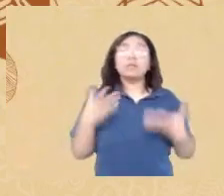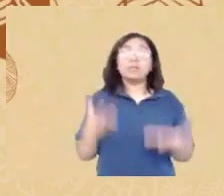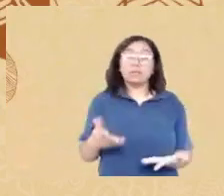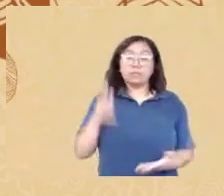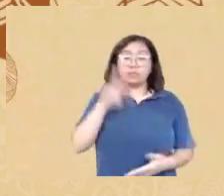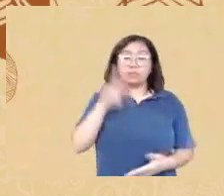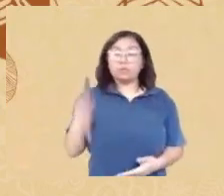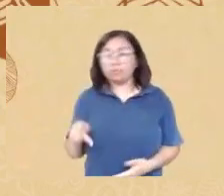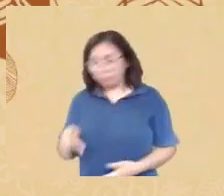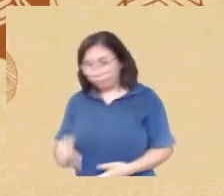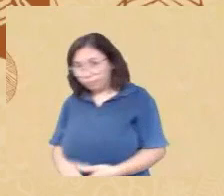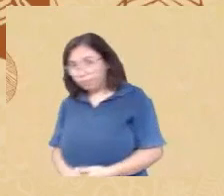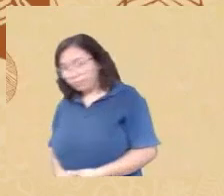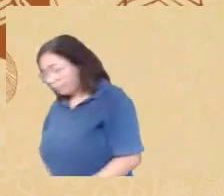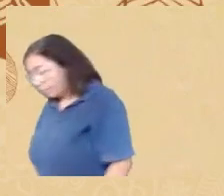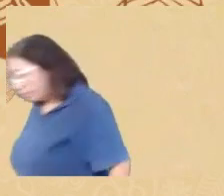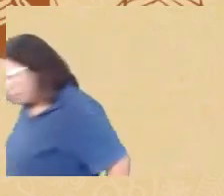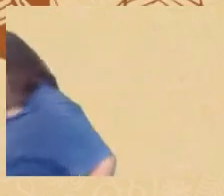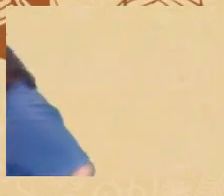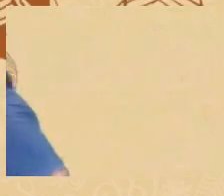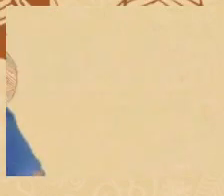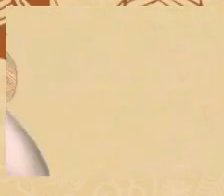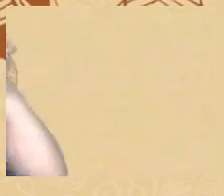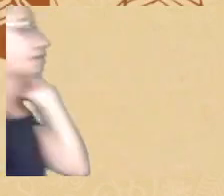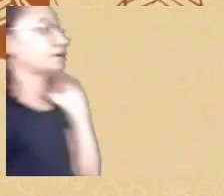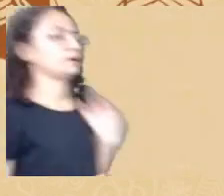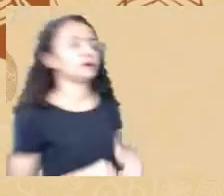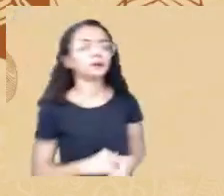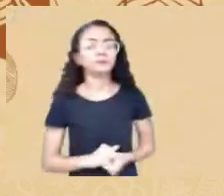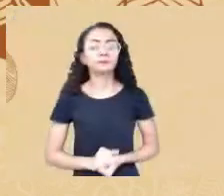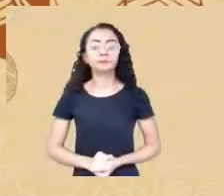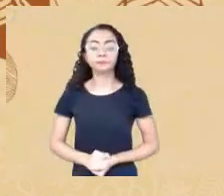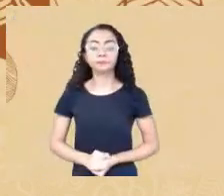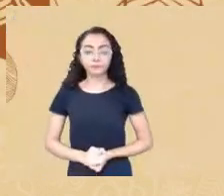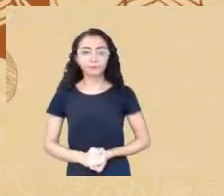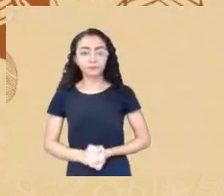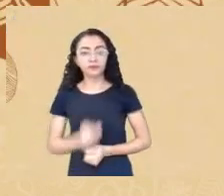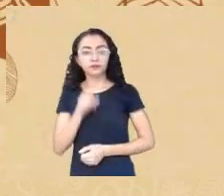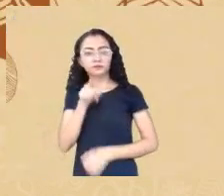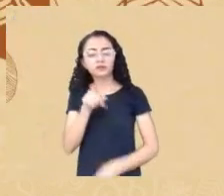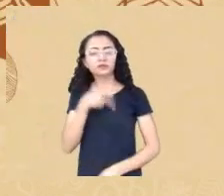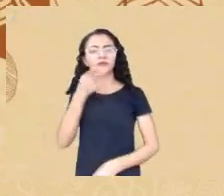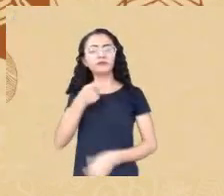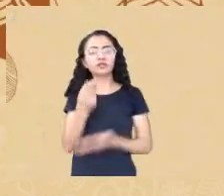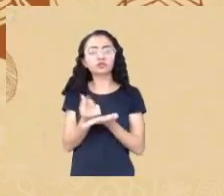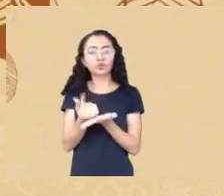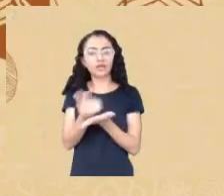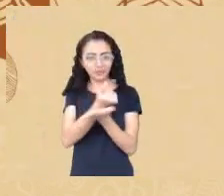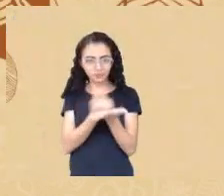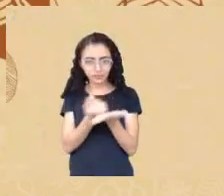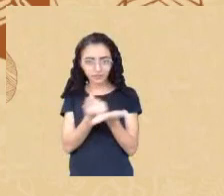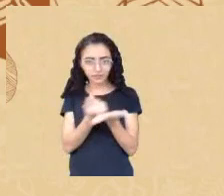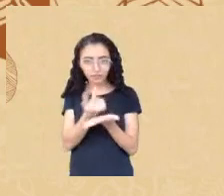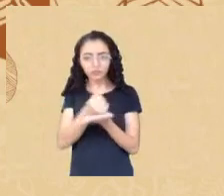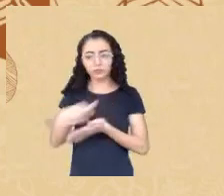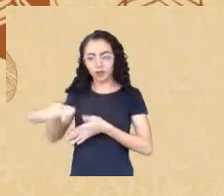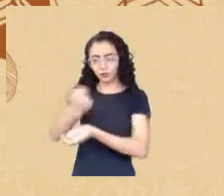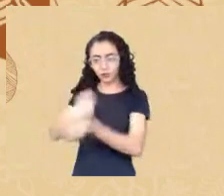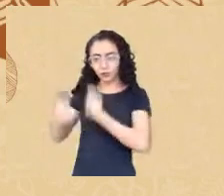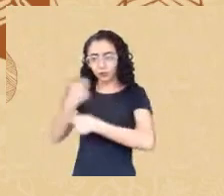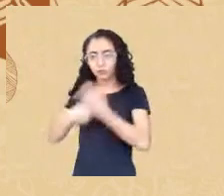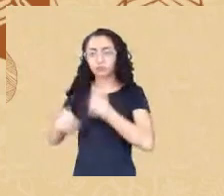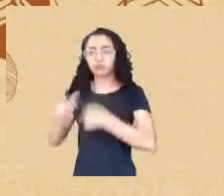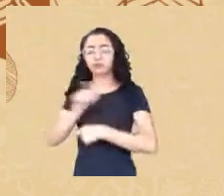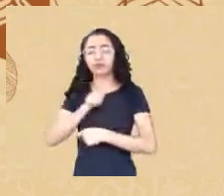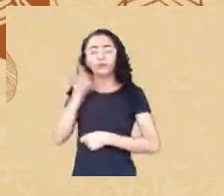você está falando do coração do capitalismo assim né onde tudo começa a gente tem os americanos com 40